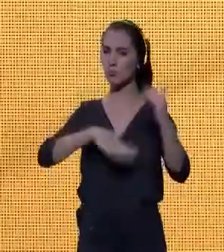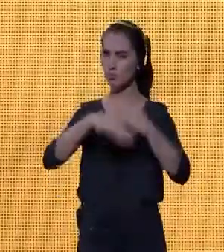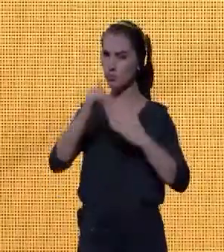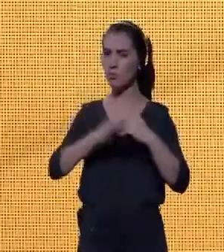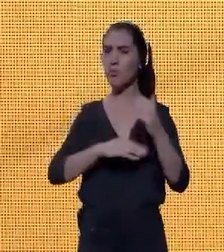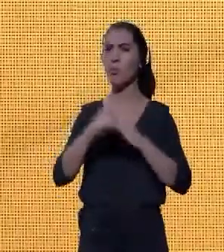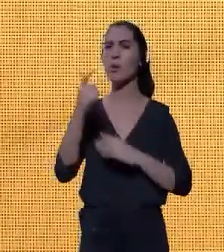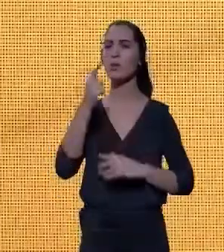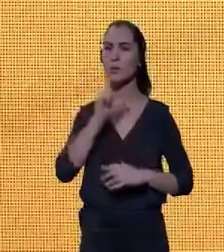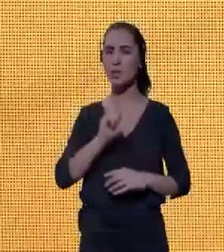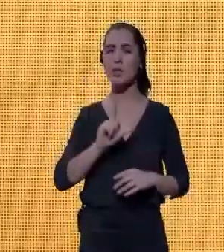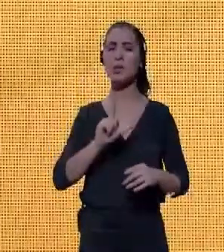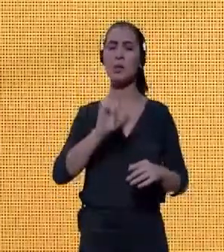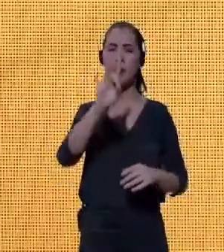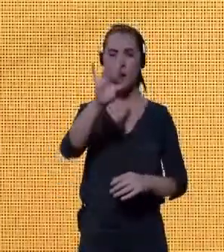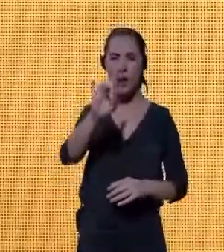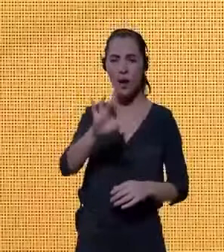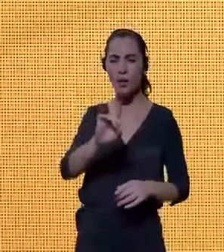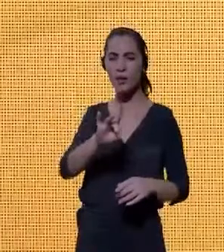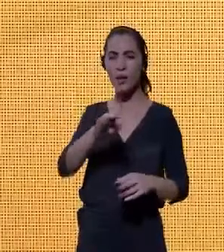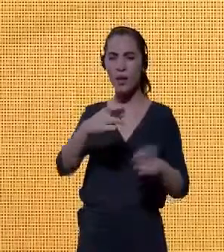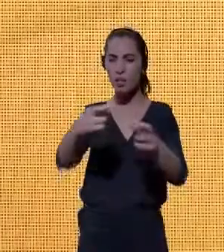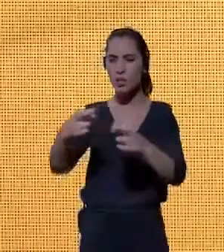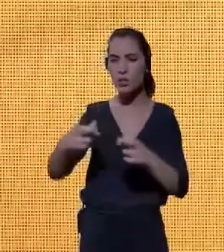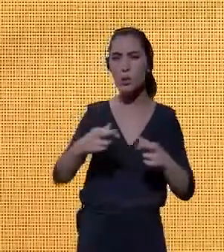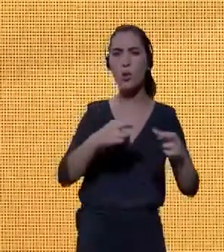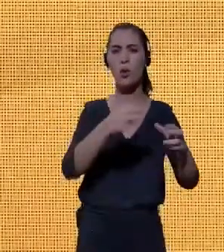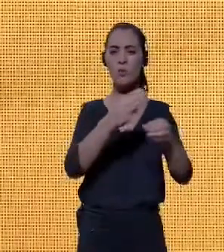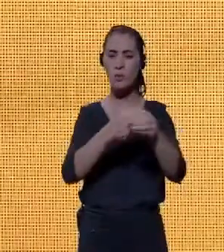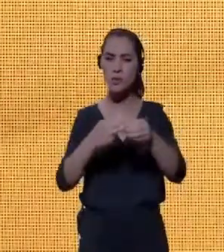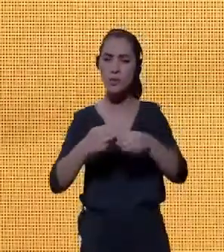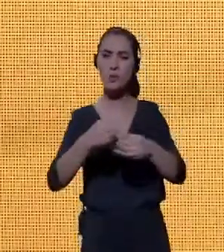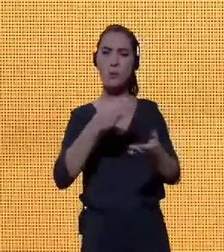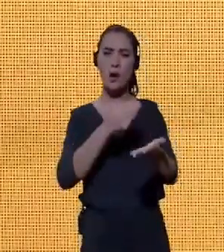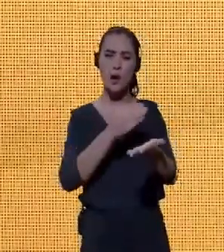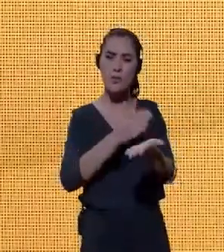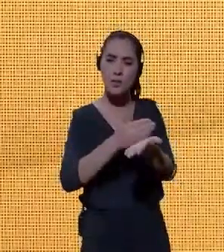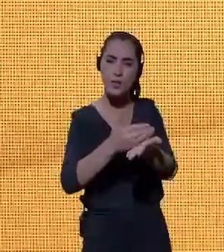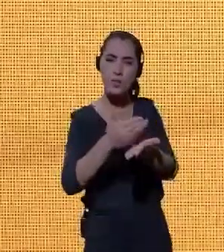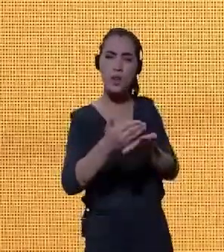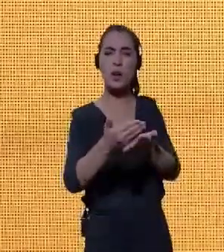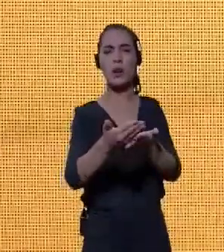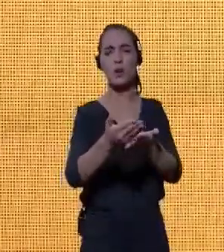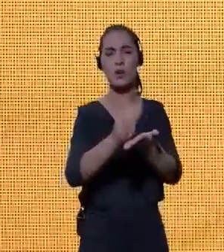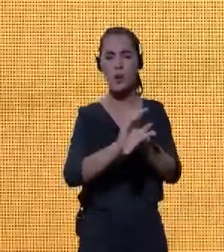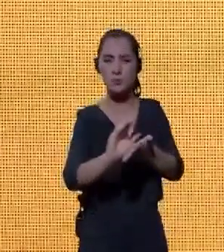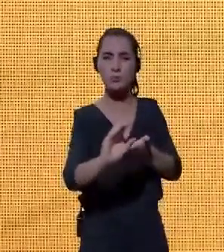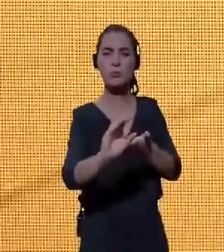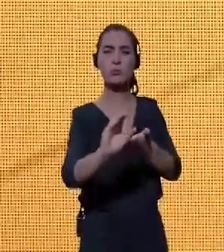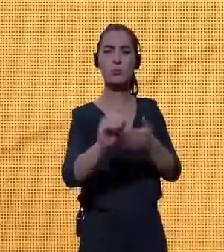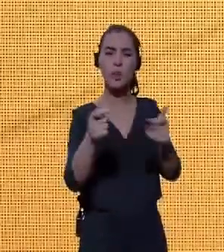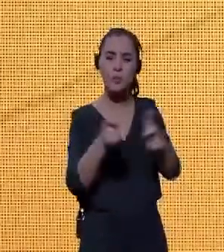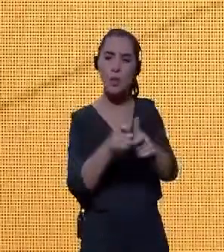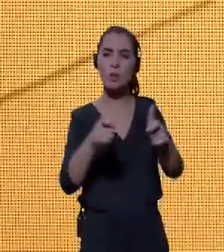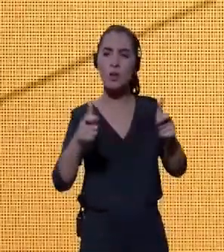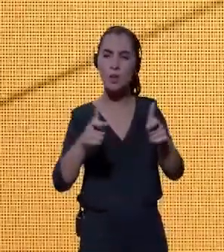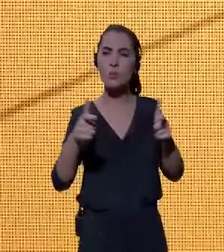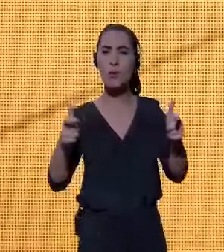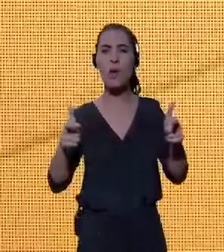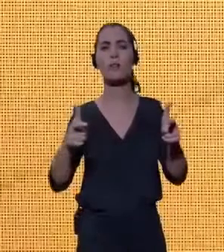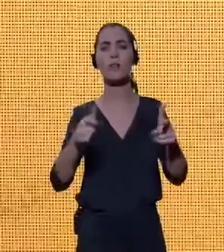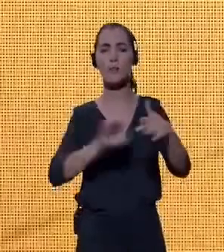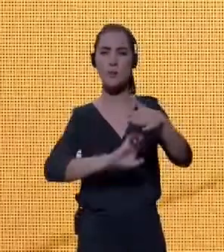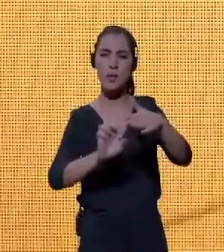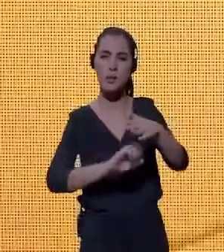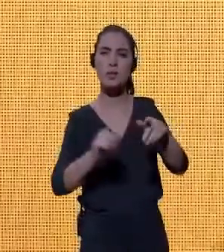em cada um dos municípios, financiando o micro, pequeno, médio, grande empresa, infraestrutura, saúde, e eu vou